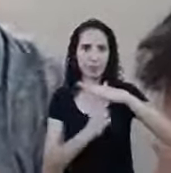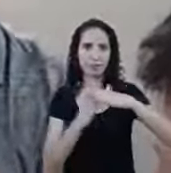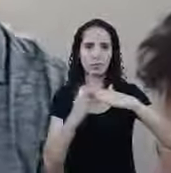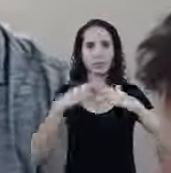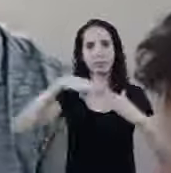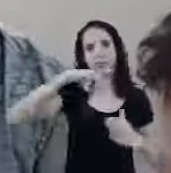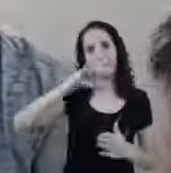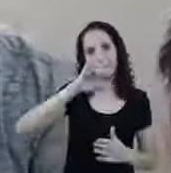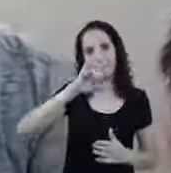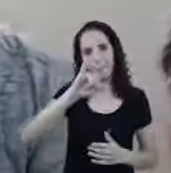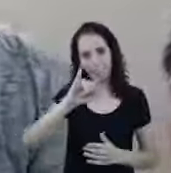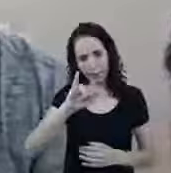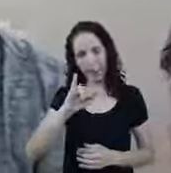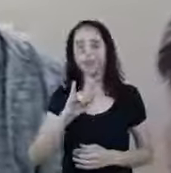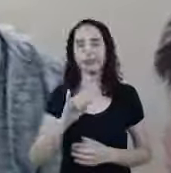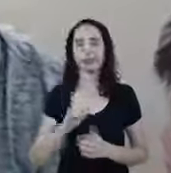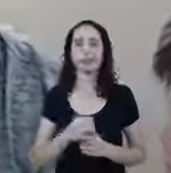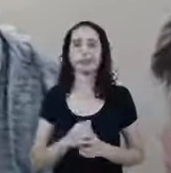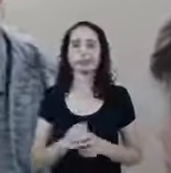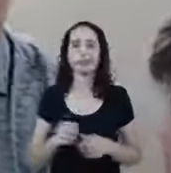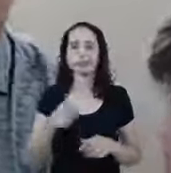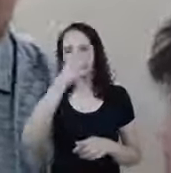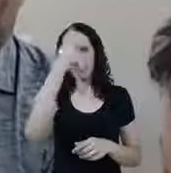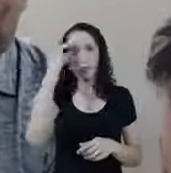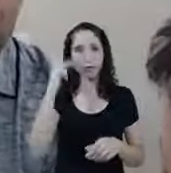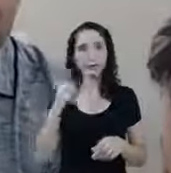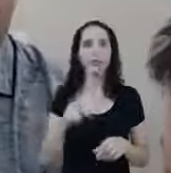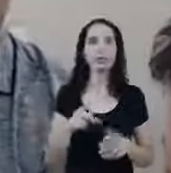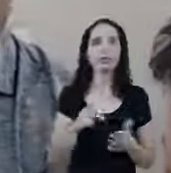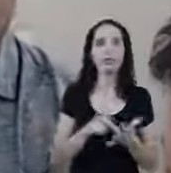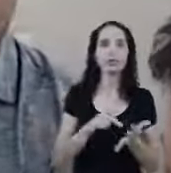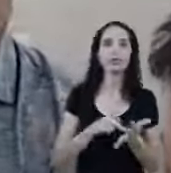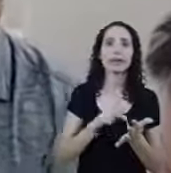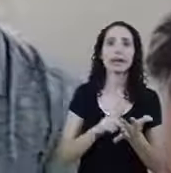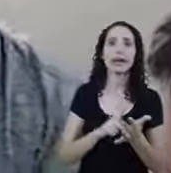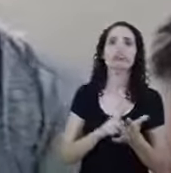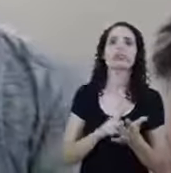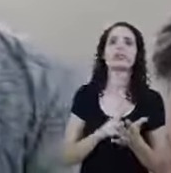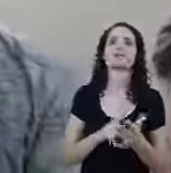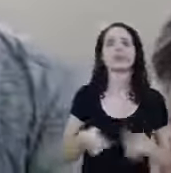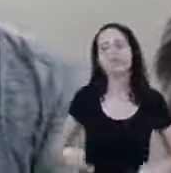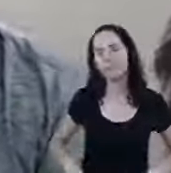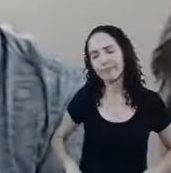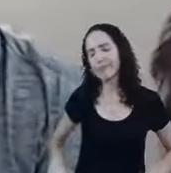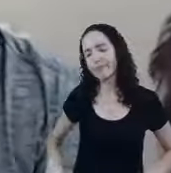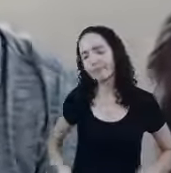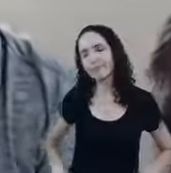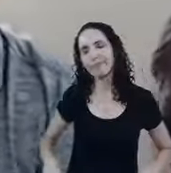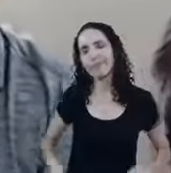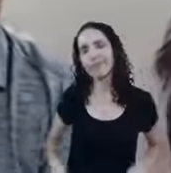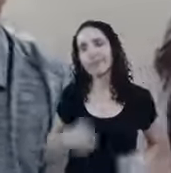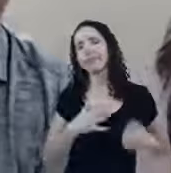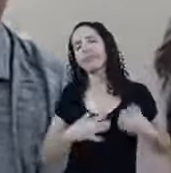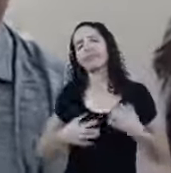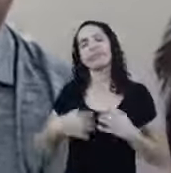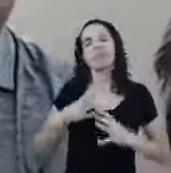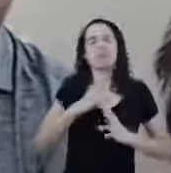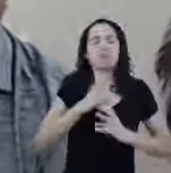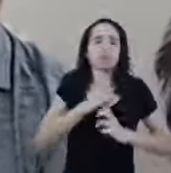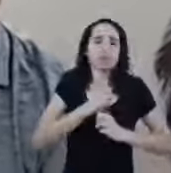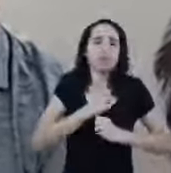MEI Do micro empresário Daquele realmente Que está do outro lado Da ponta Também debaixo De um sofrimento Debaixo de uma angústia